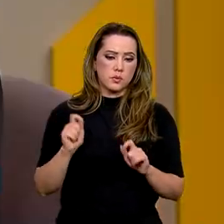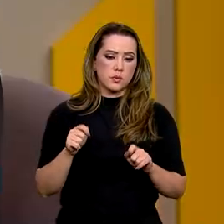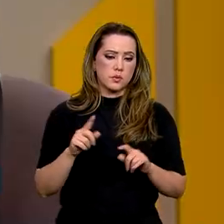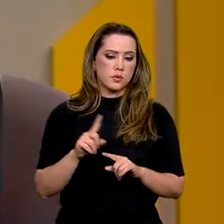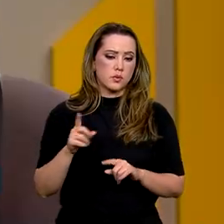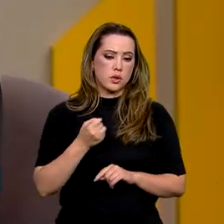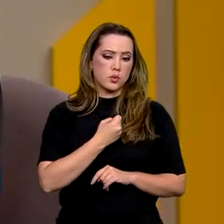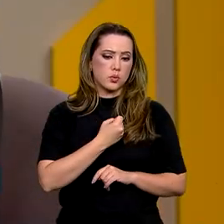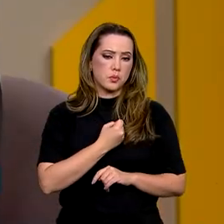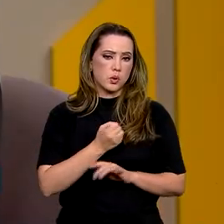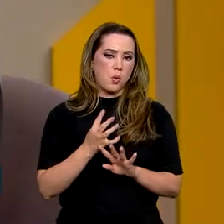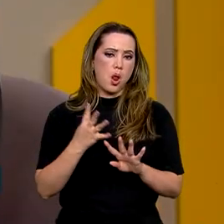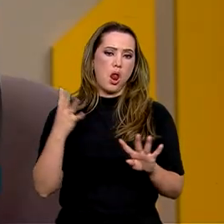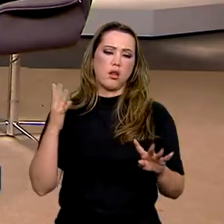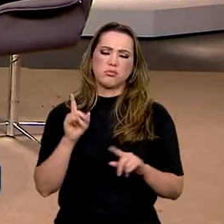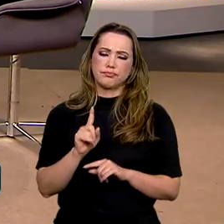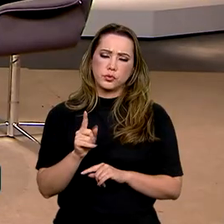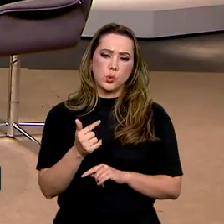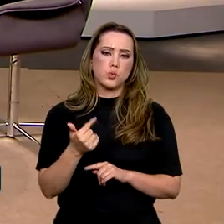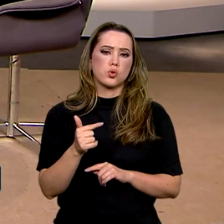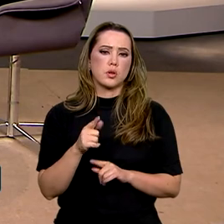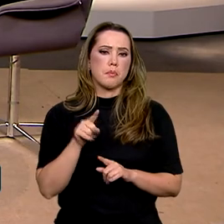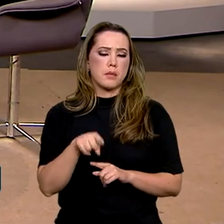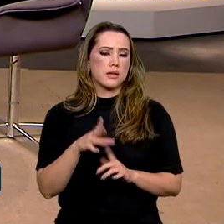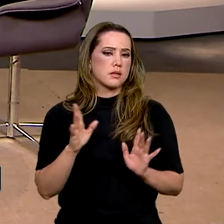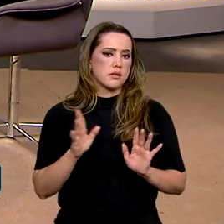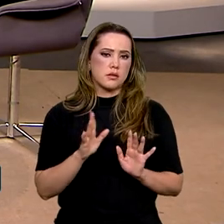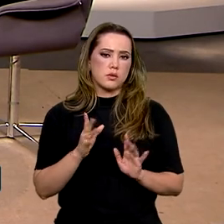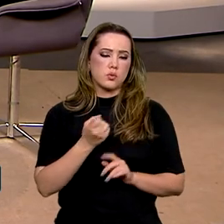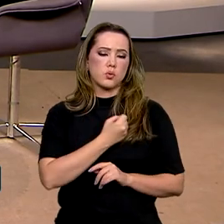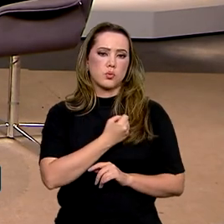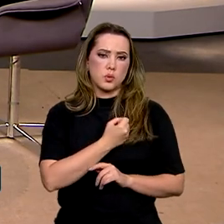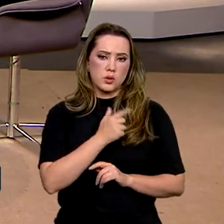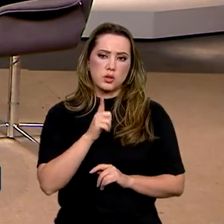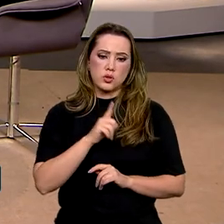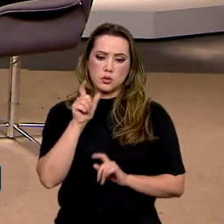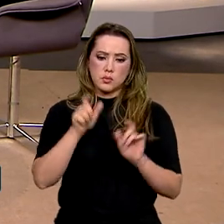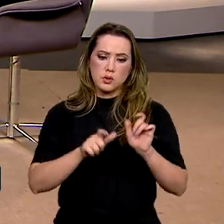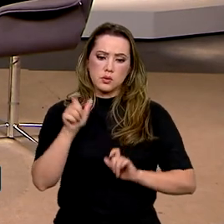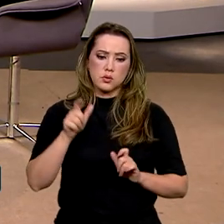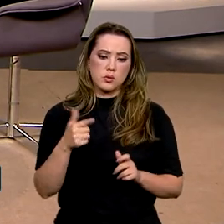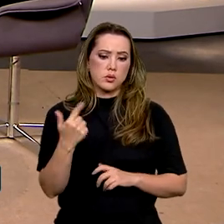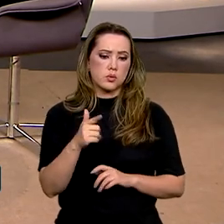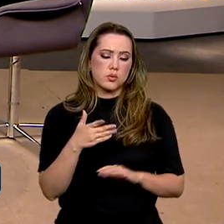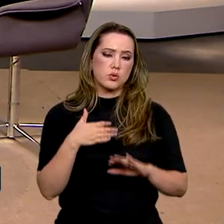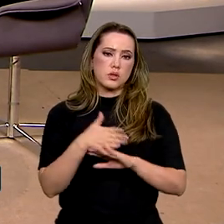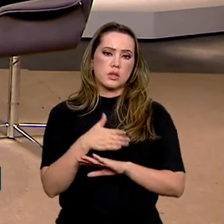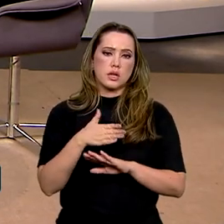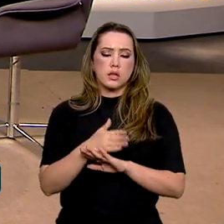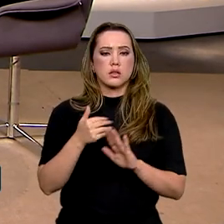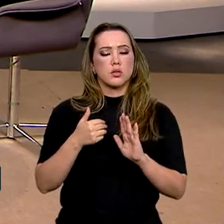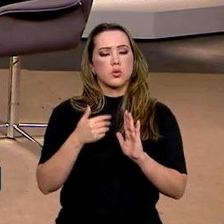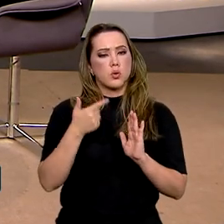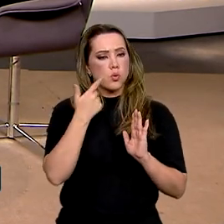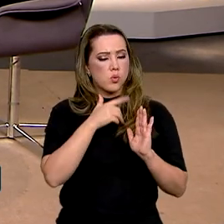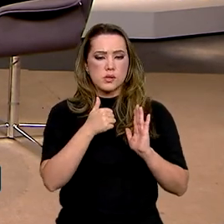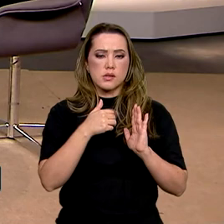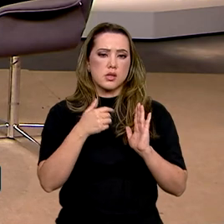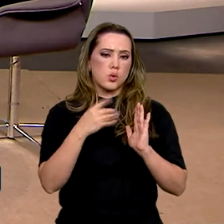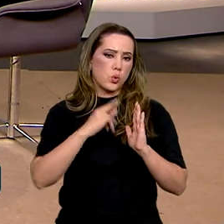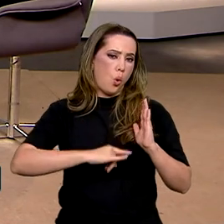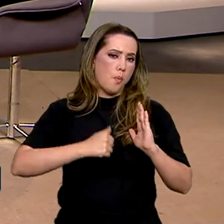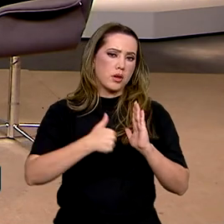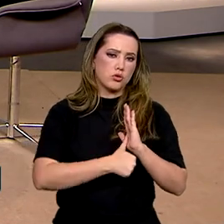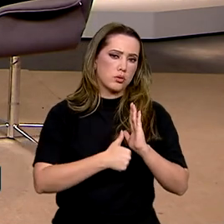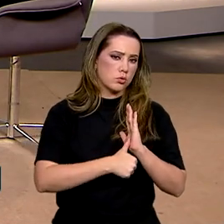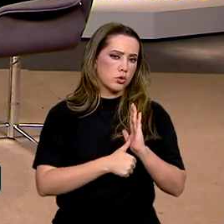Não era um número muito grande de pescadores, mas isso não veio ao caso. Eram pescadores que não tinham acesso à sua carteira, não tinham acesso ao seu documento.